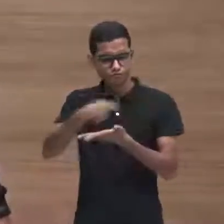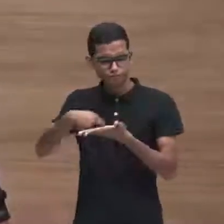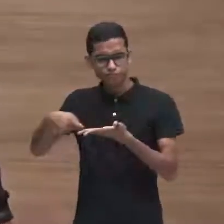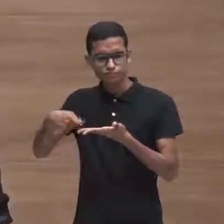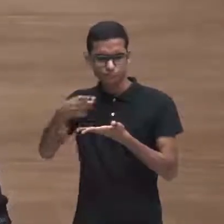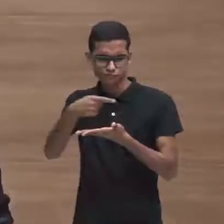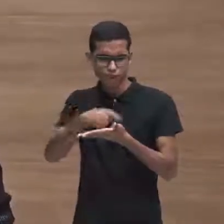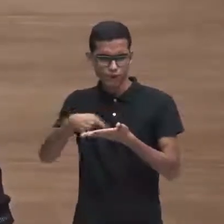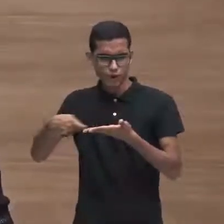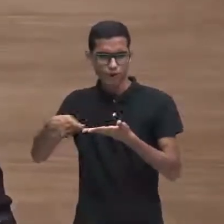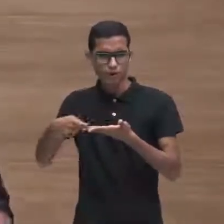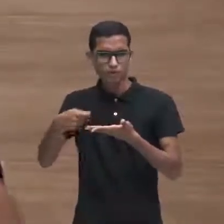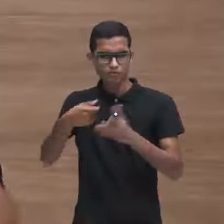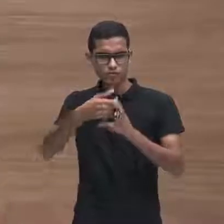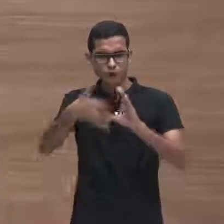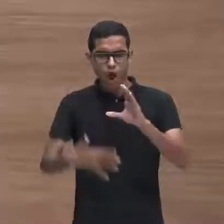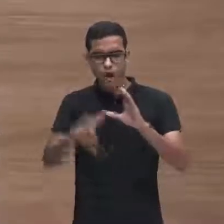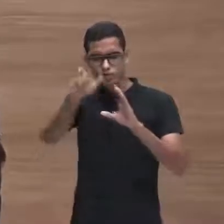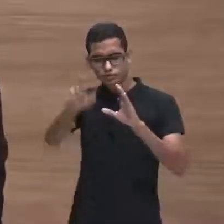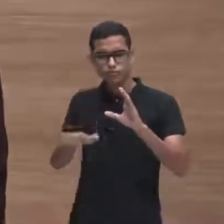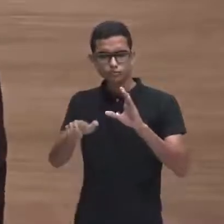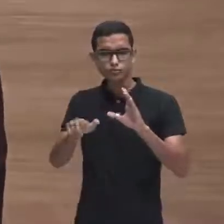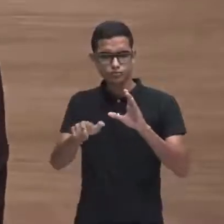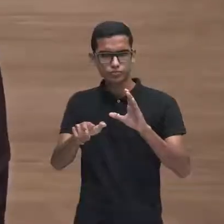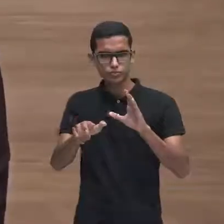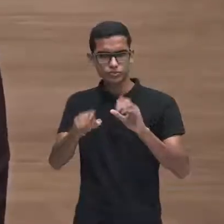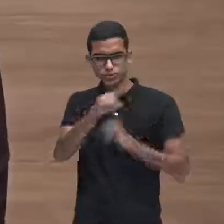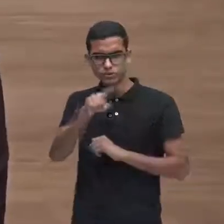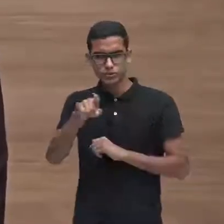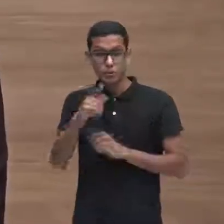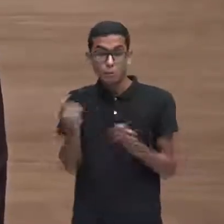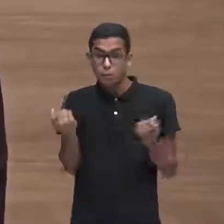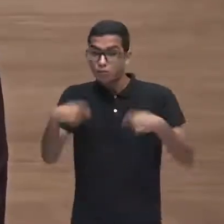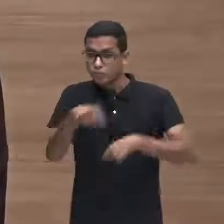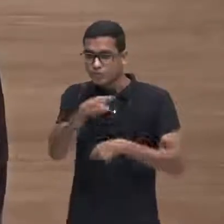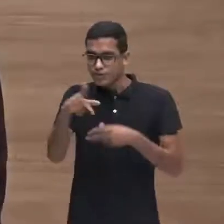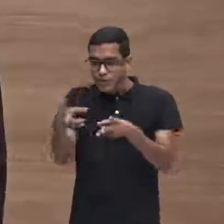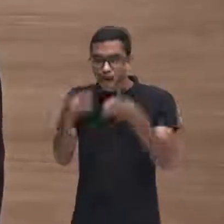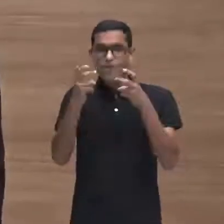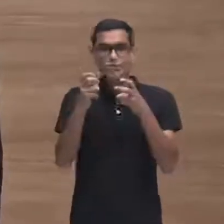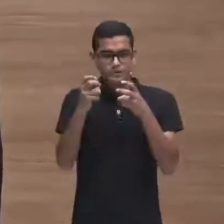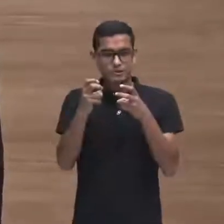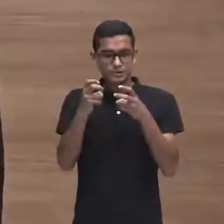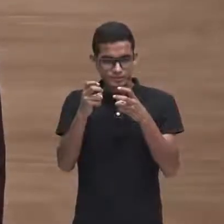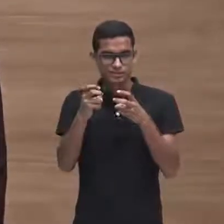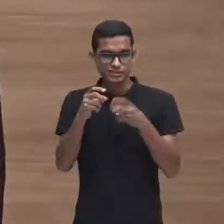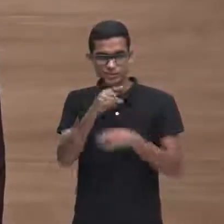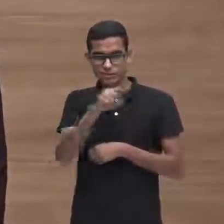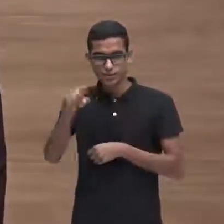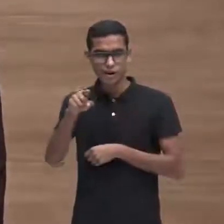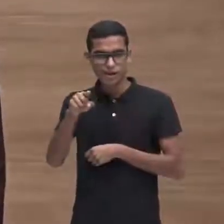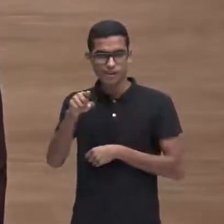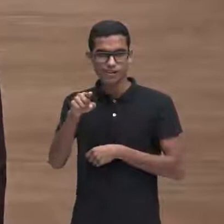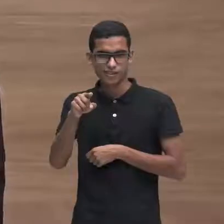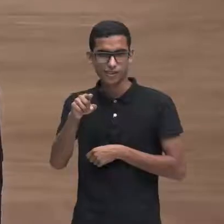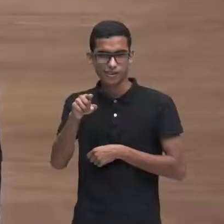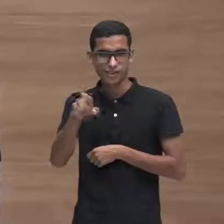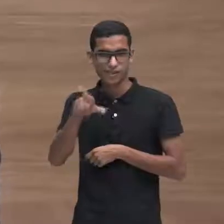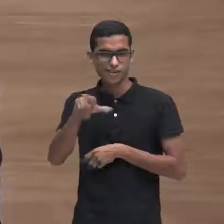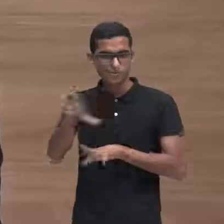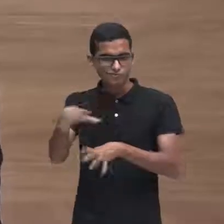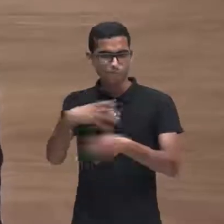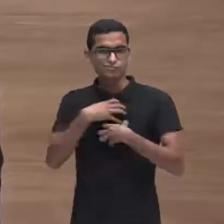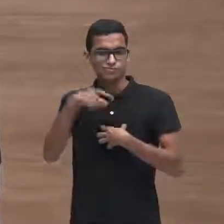as características desse personagem e você muito provavelmente vai perceber que muito de você está nessas